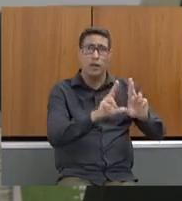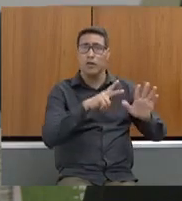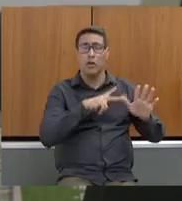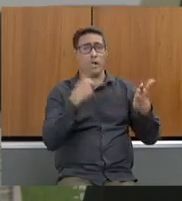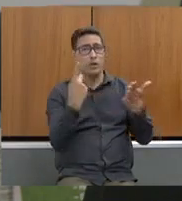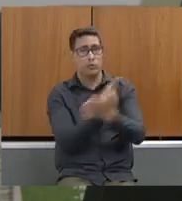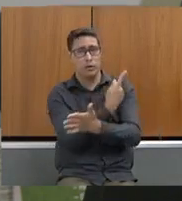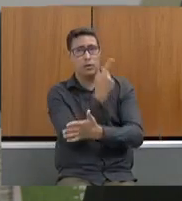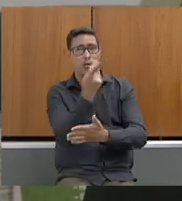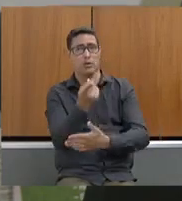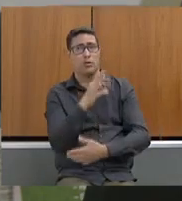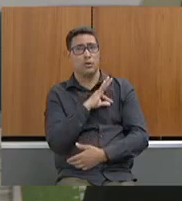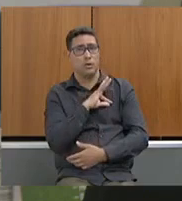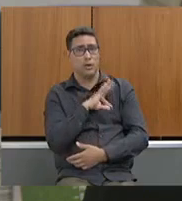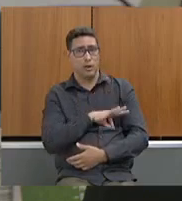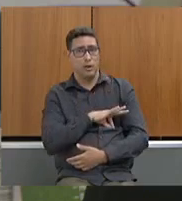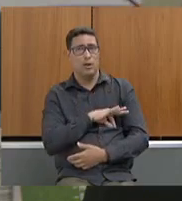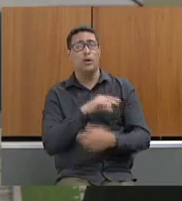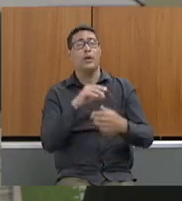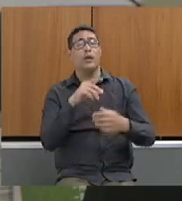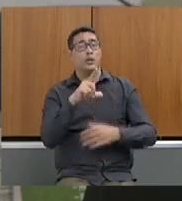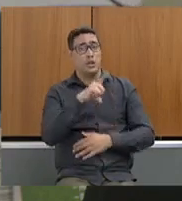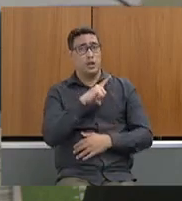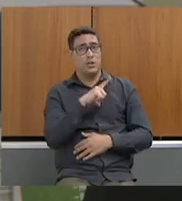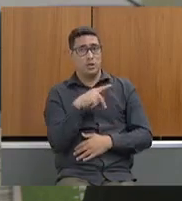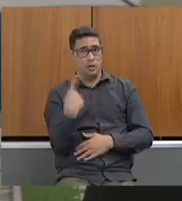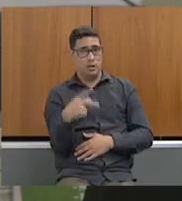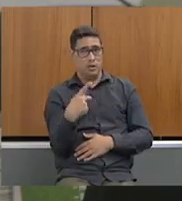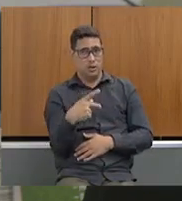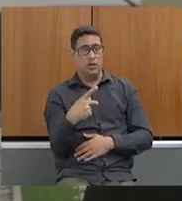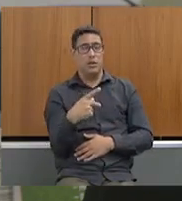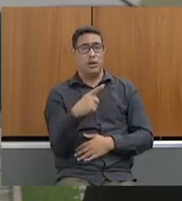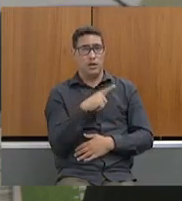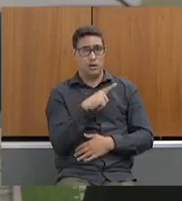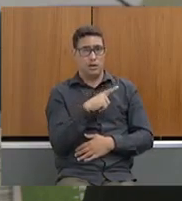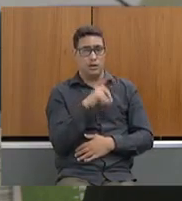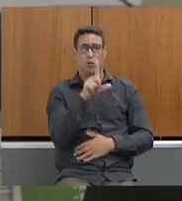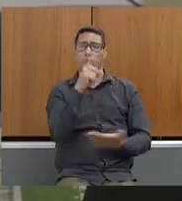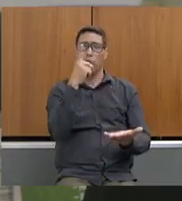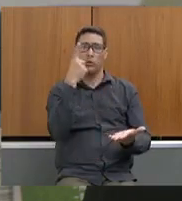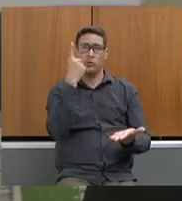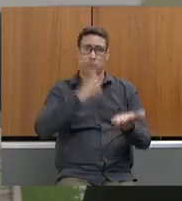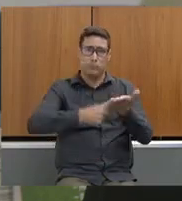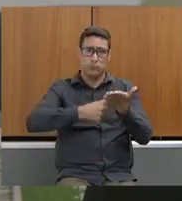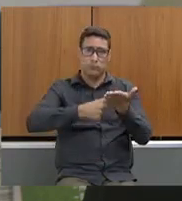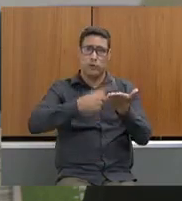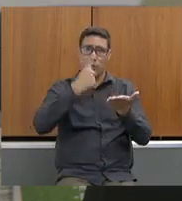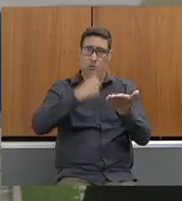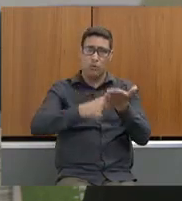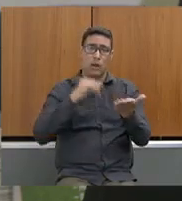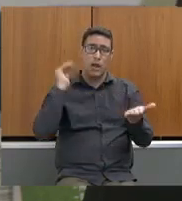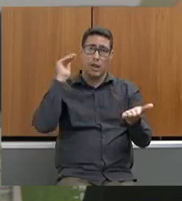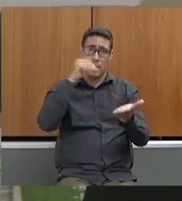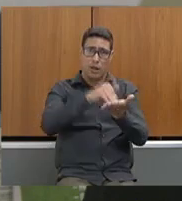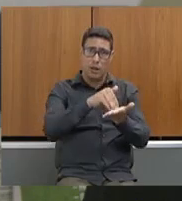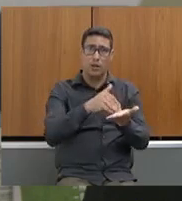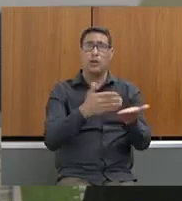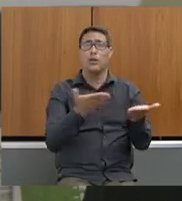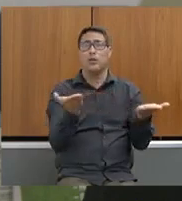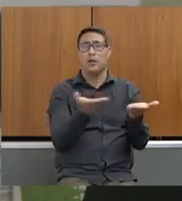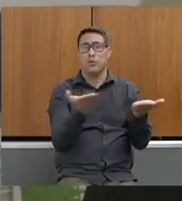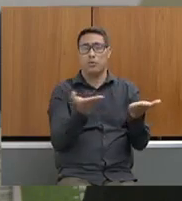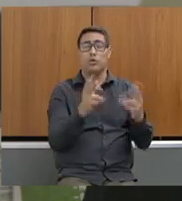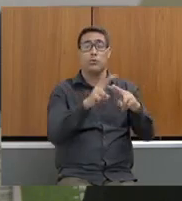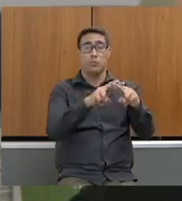salarial. E nós temos nessa casa aqui, nós temos aí um acordo que, até hoje, pela